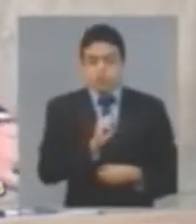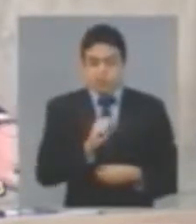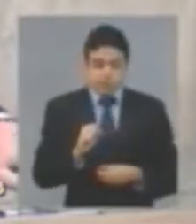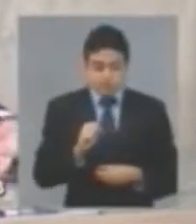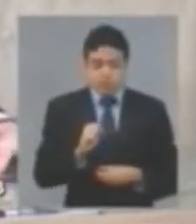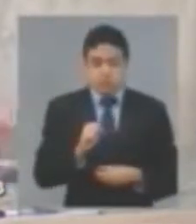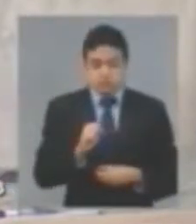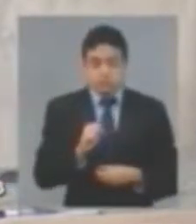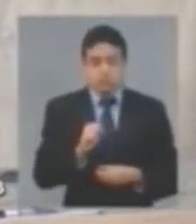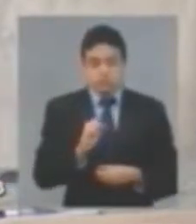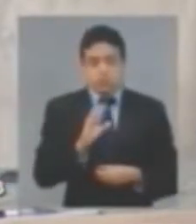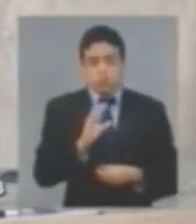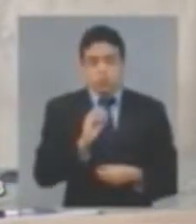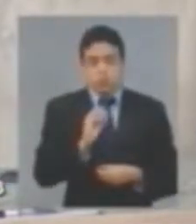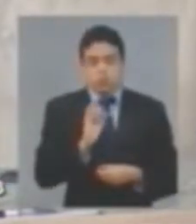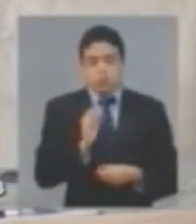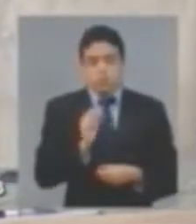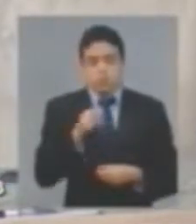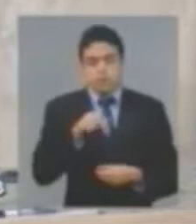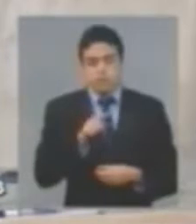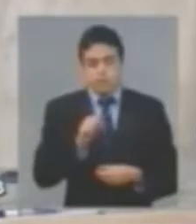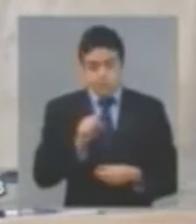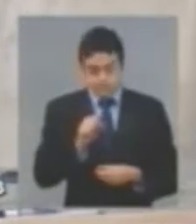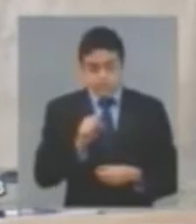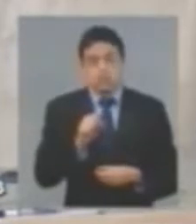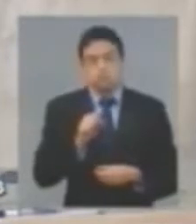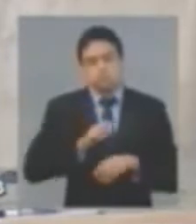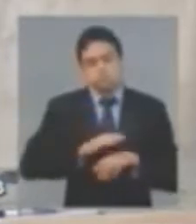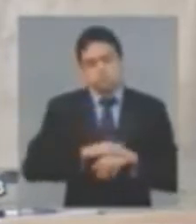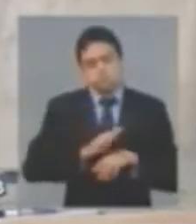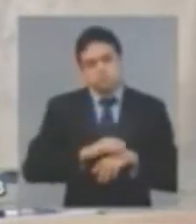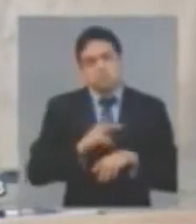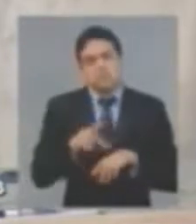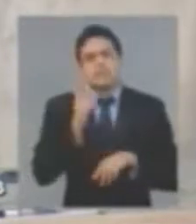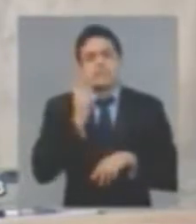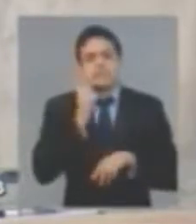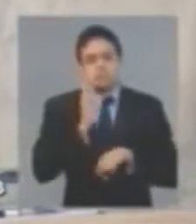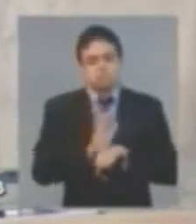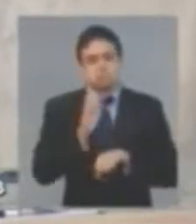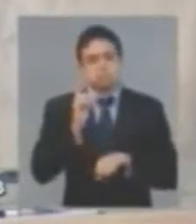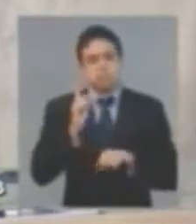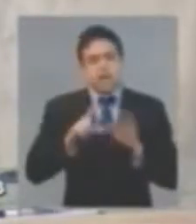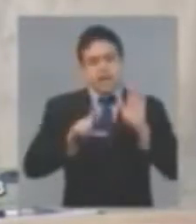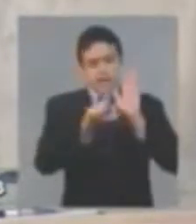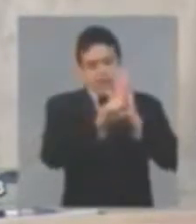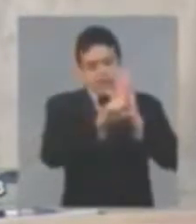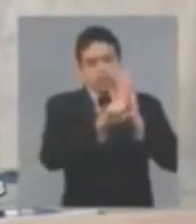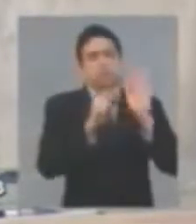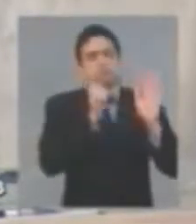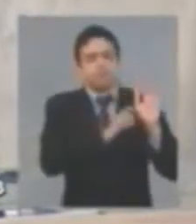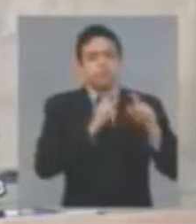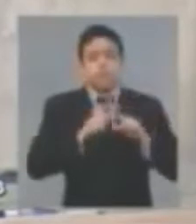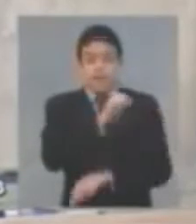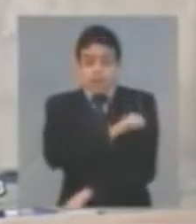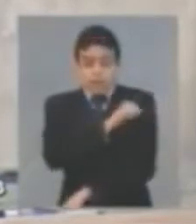para poder consolidar não só a lei do Estado do Ceará, porque o Rio de Janeiro tem essa lei já,